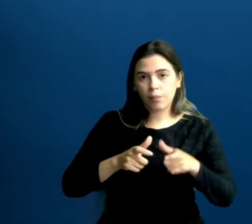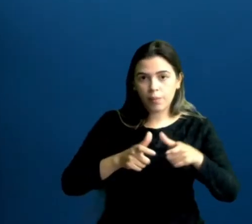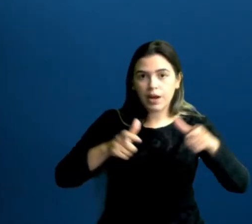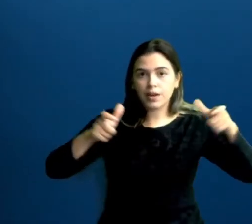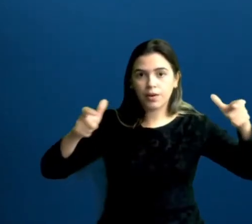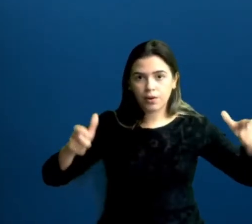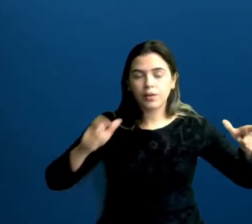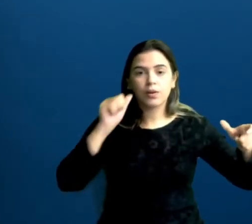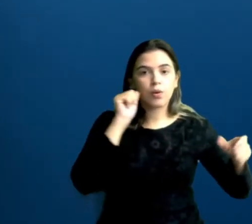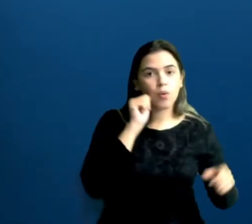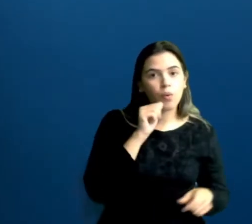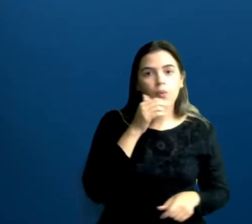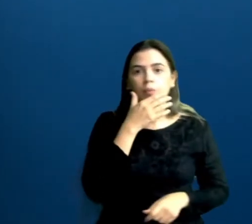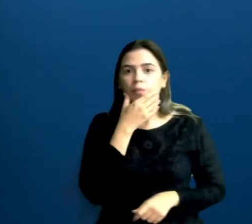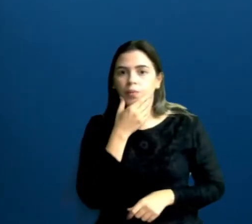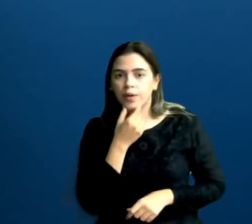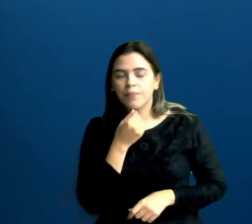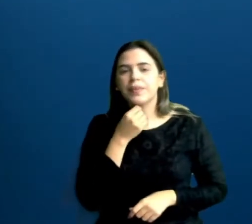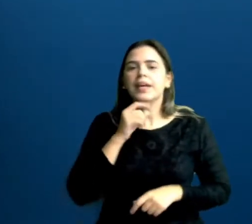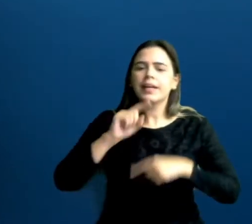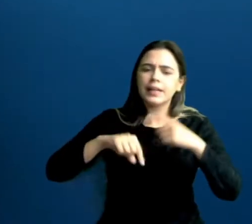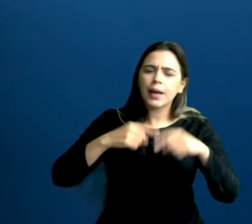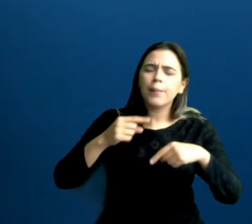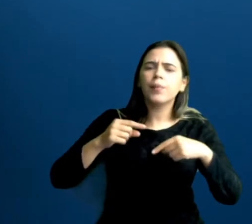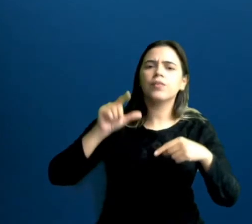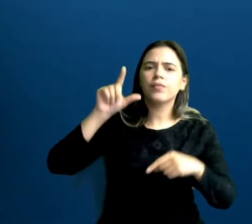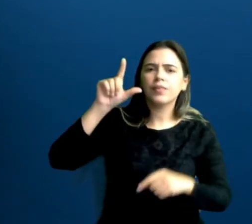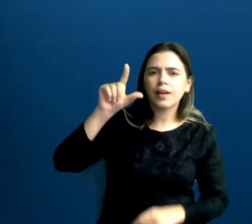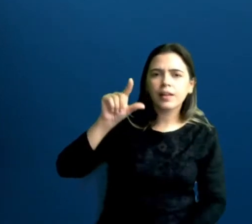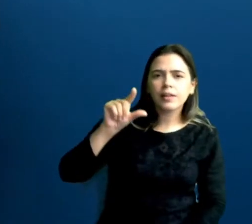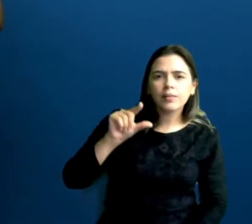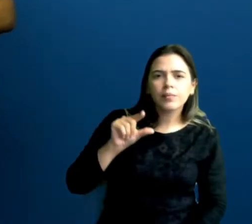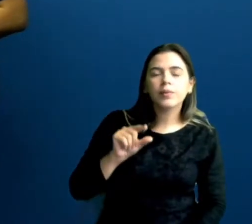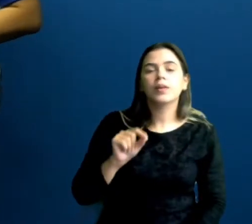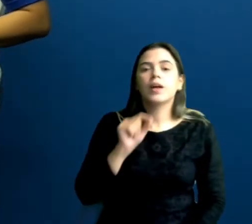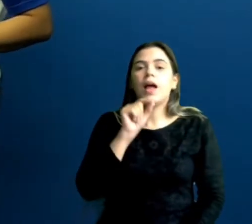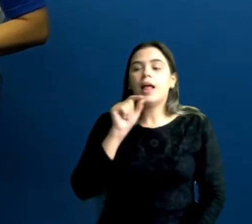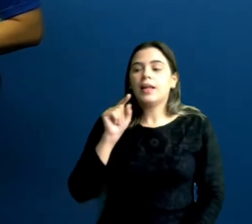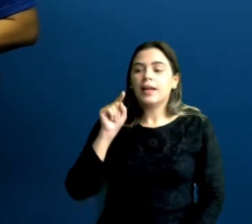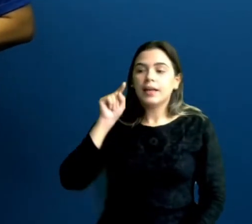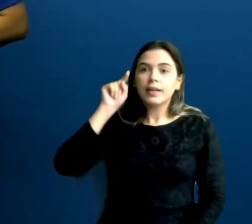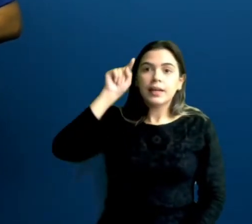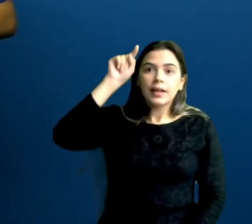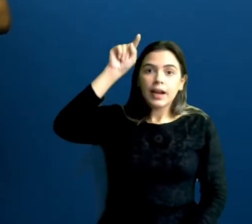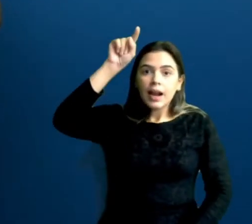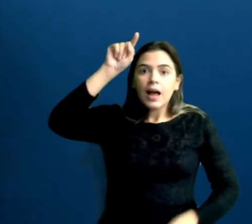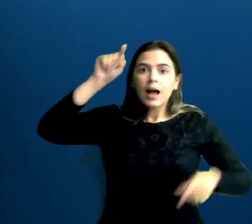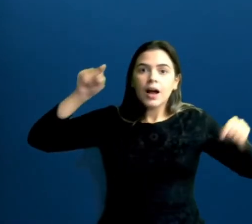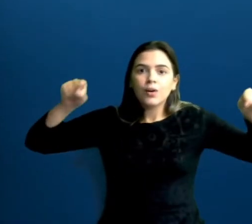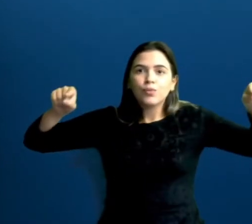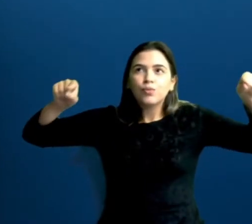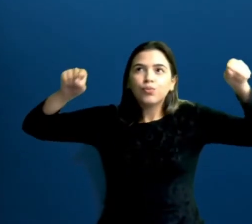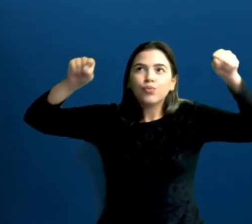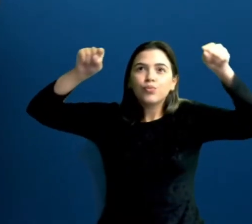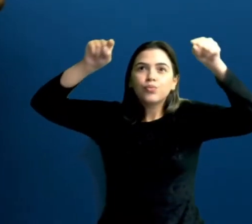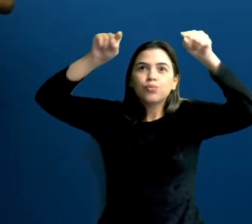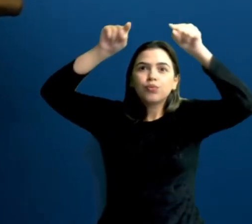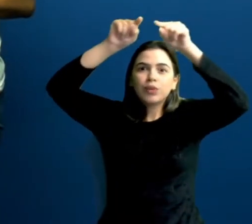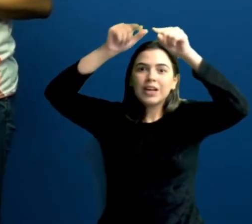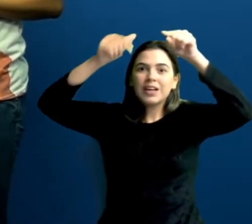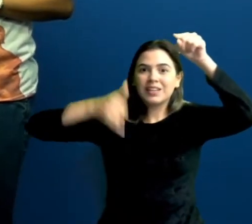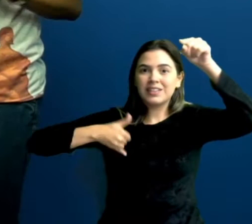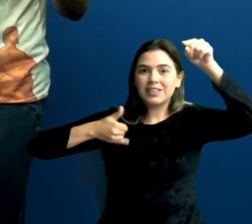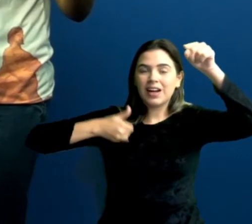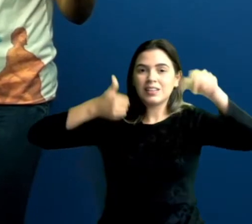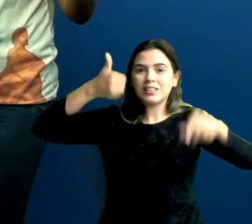para as mulheres. E essa população vai diminuindo. Até que, lá no alto, ó, a população de perto de 100 anos volta a